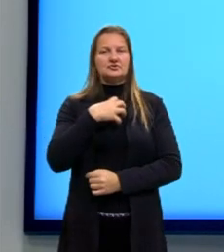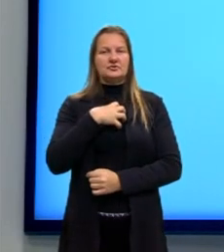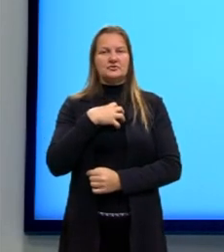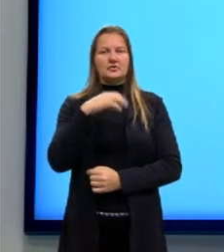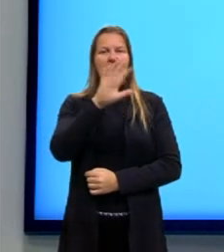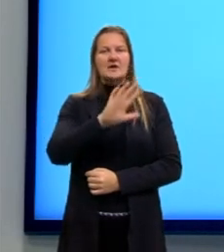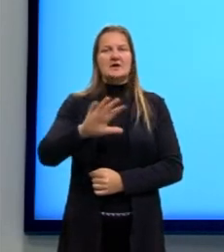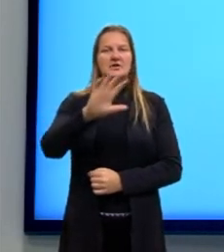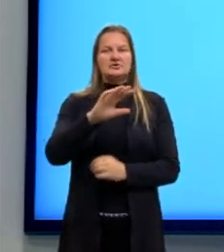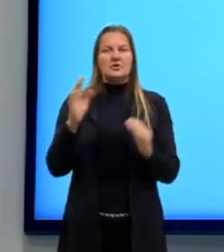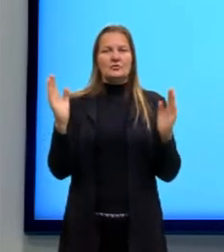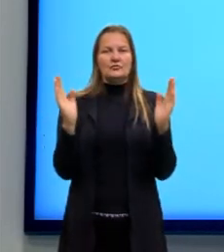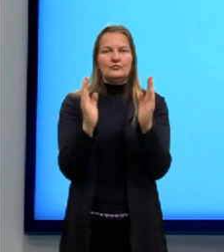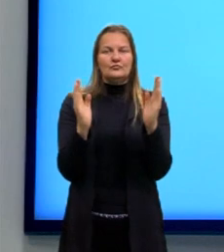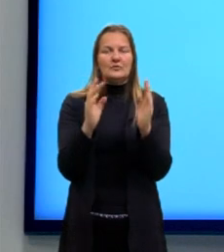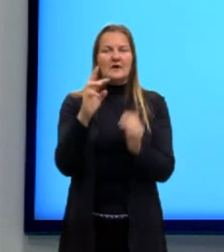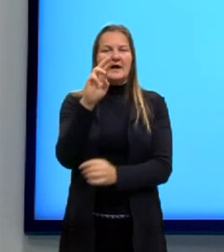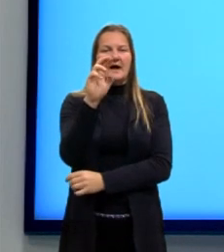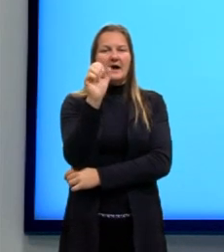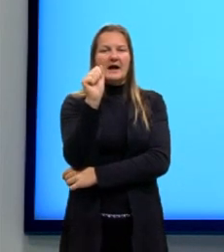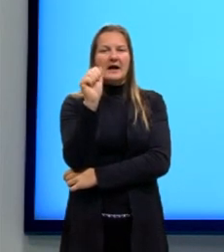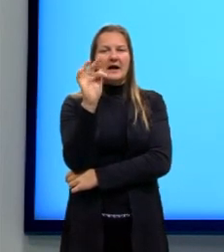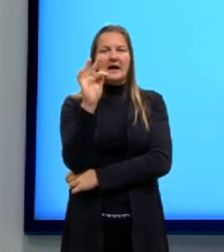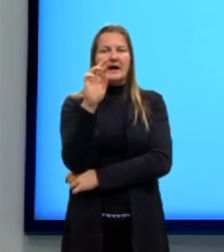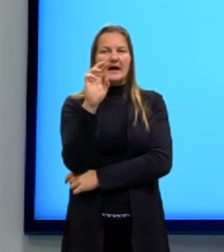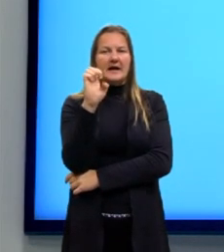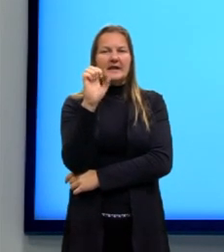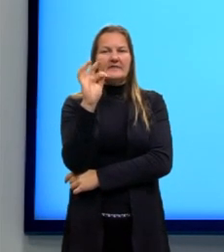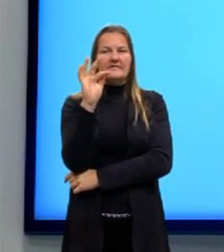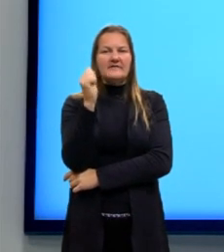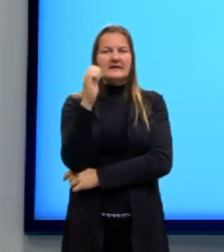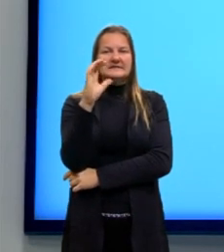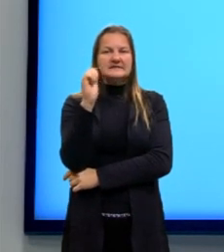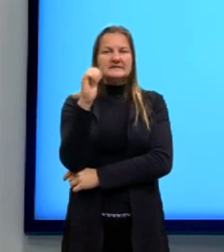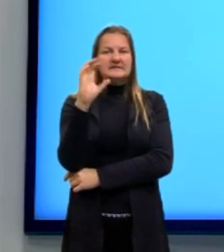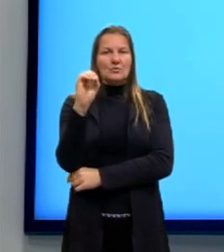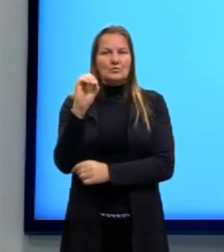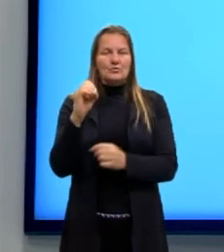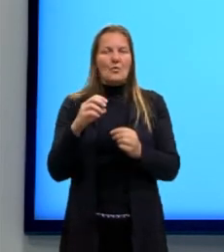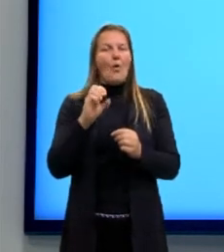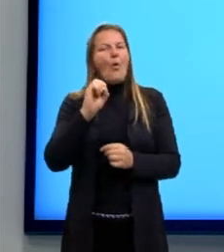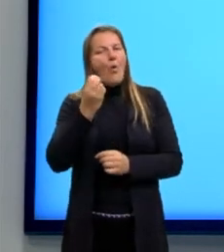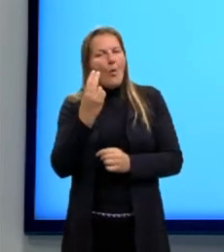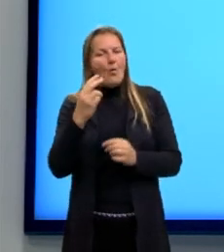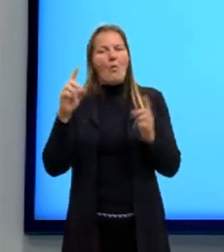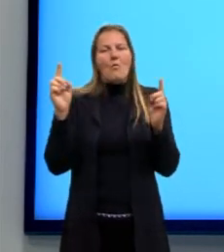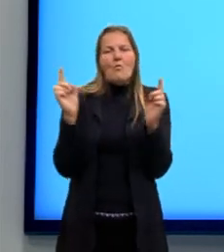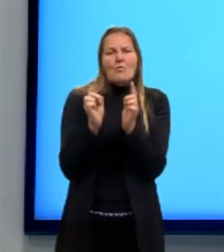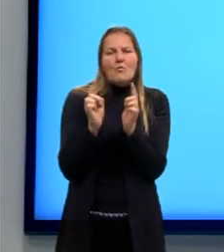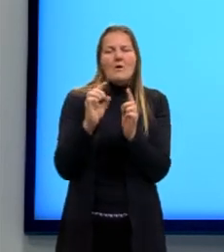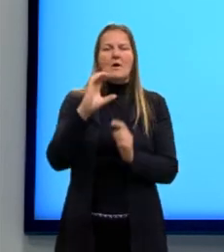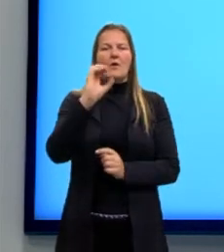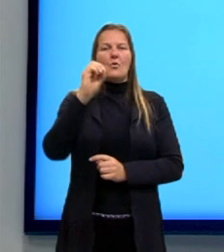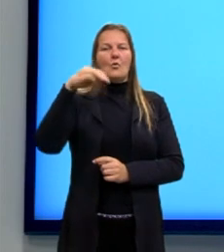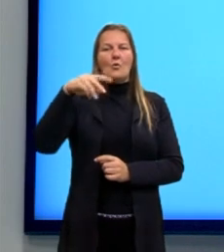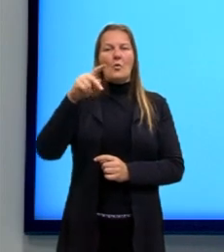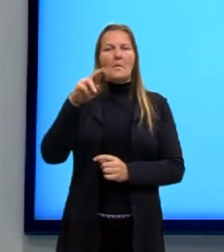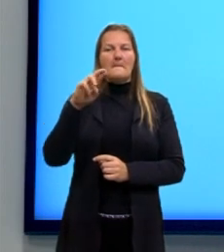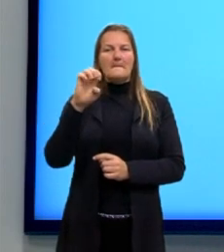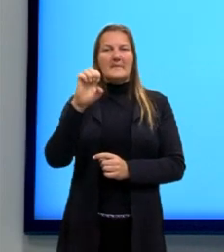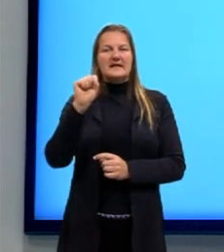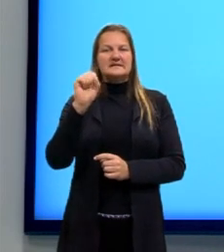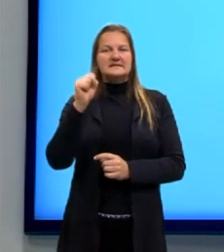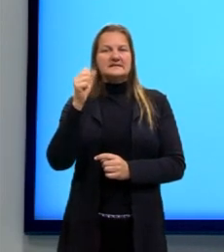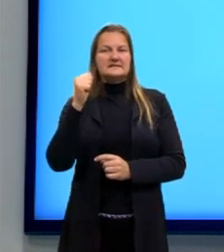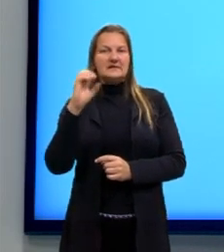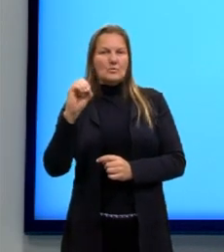de compressão e rarefação. Onde aqui a gente tem, digamos, uma maior concentração de partículas e aqui uma menor. E